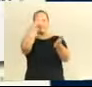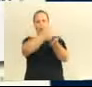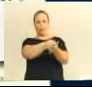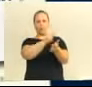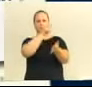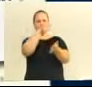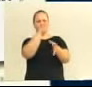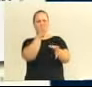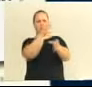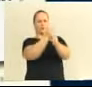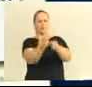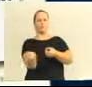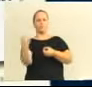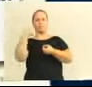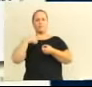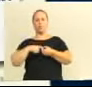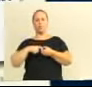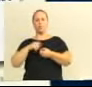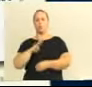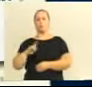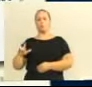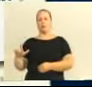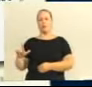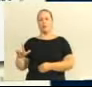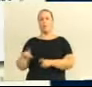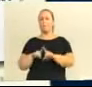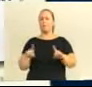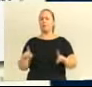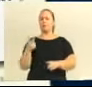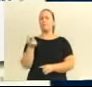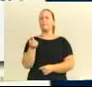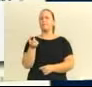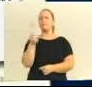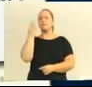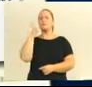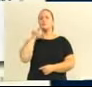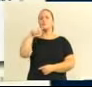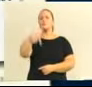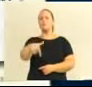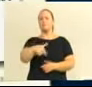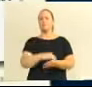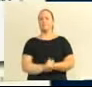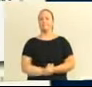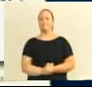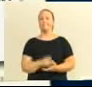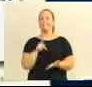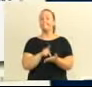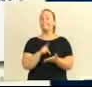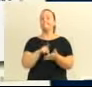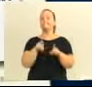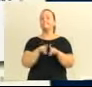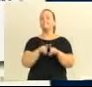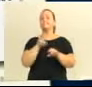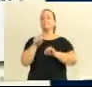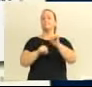voltou para a conta do município. 20 dias depois. E é verdade também que os 450